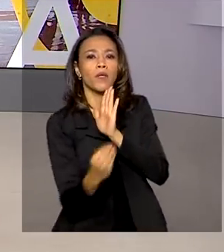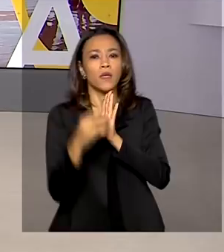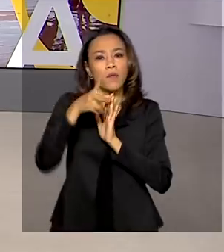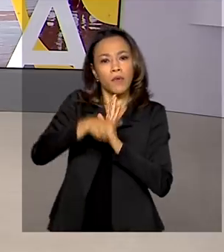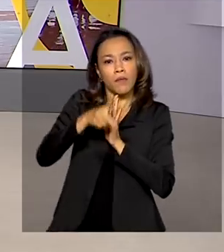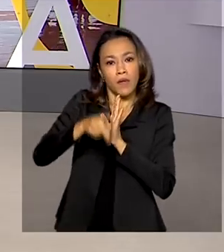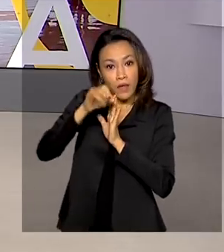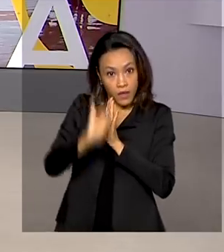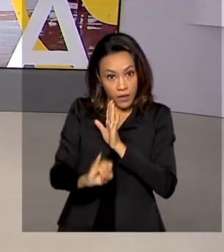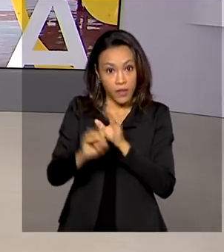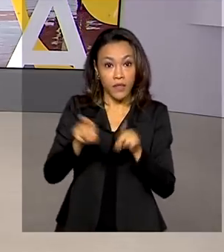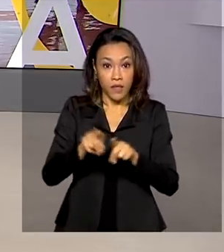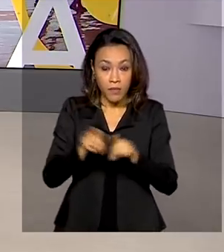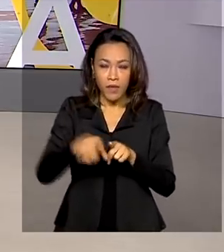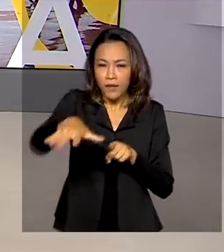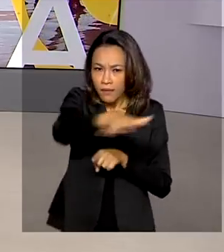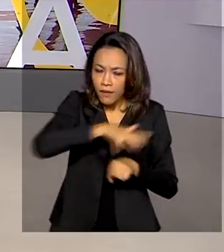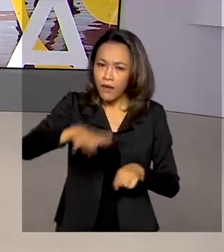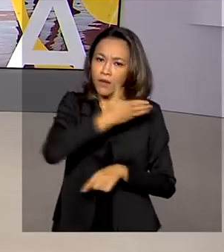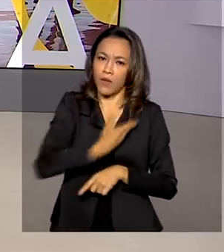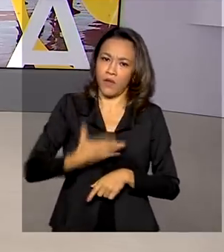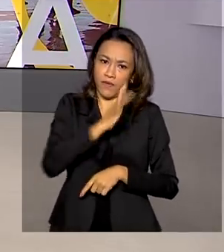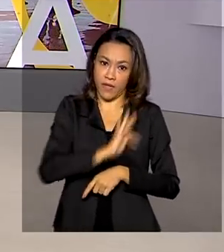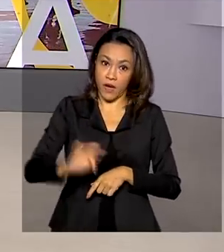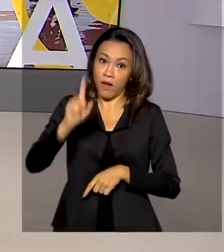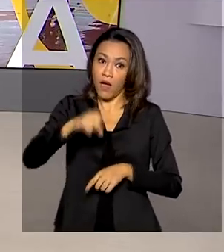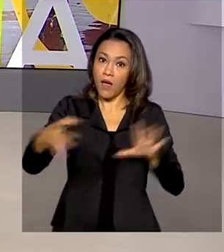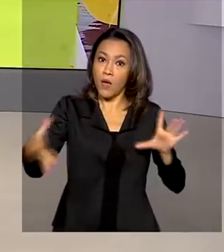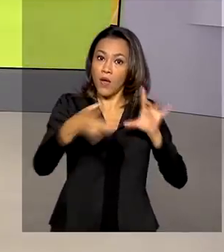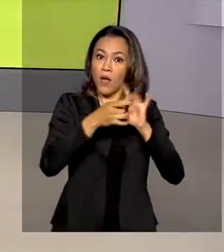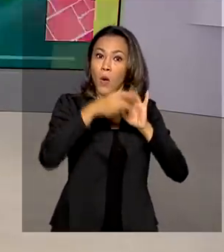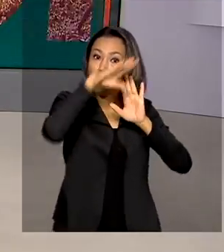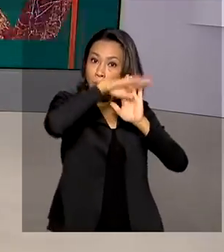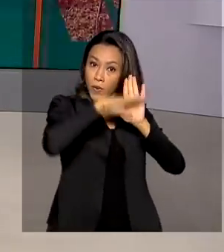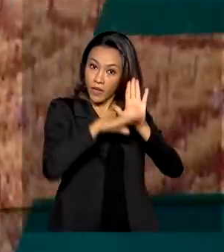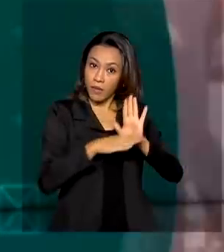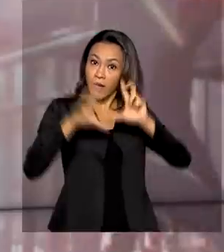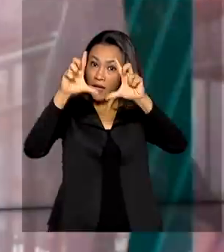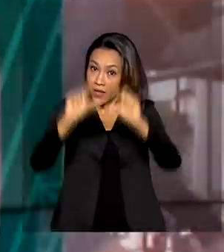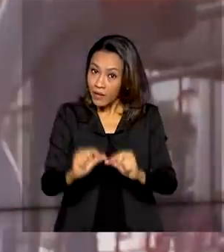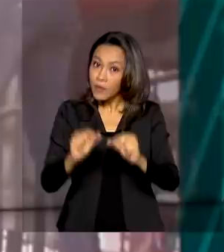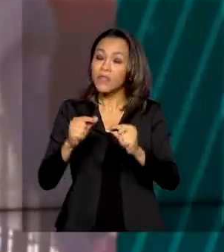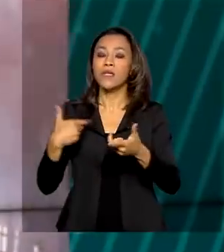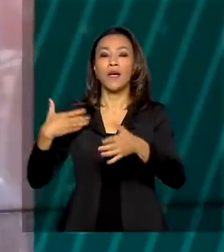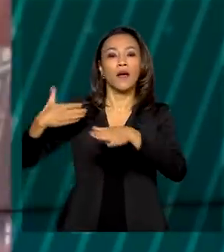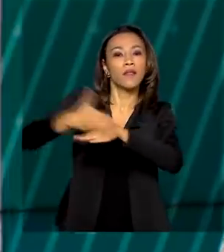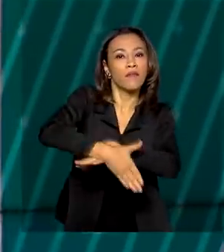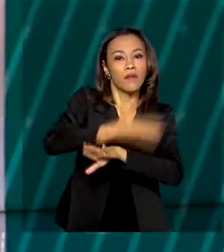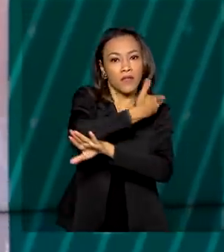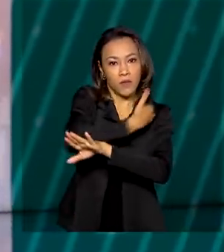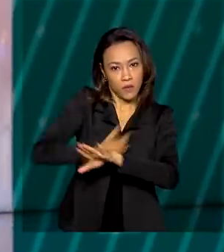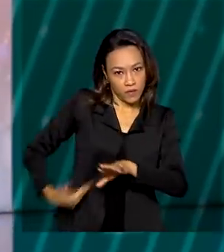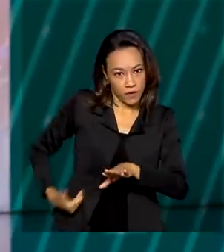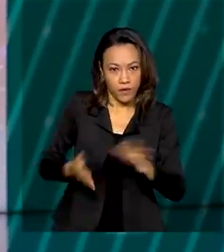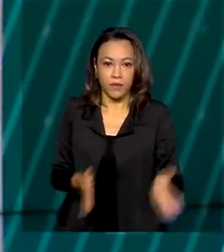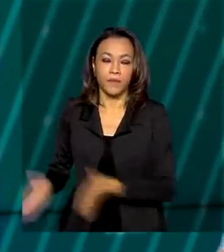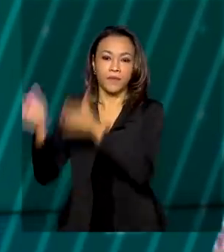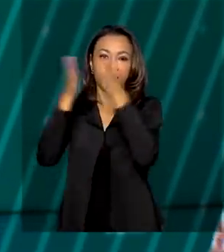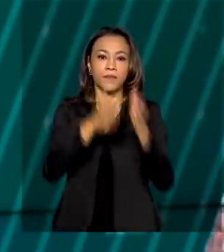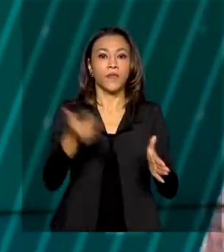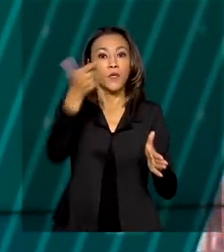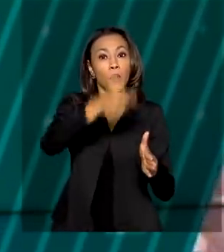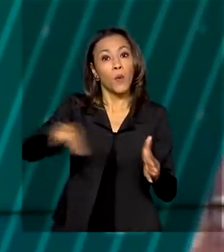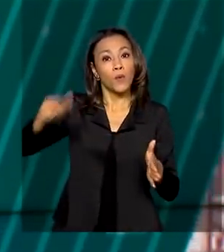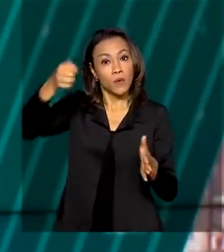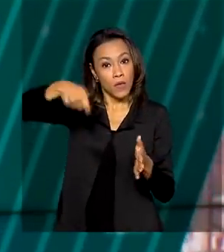públicos federais desses setores no Programa Nacional de Desestatização. E o próximo leilão de aeroportos brasileiros já